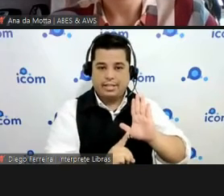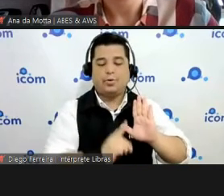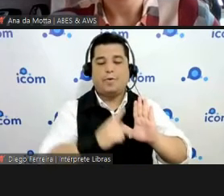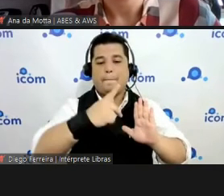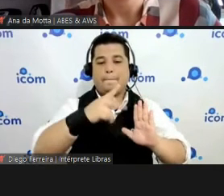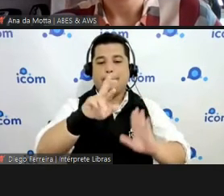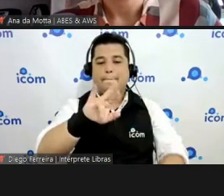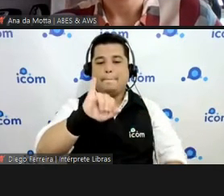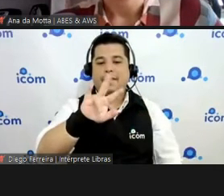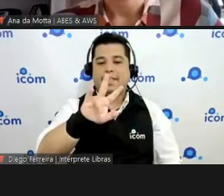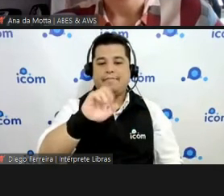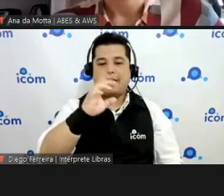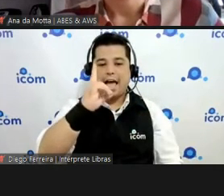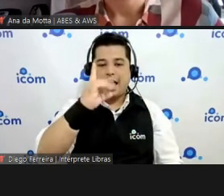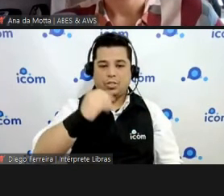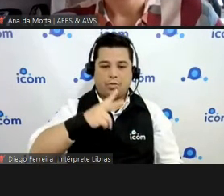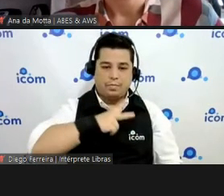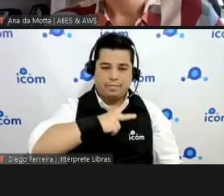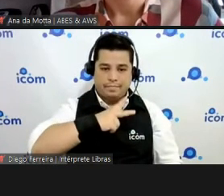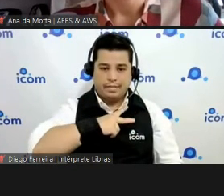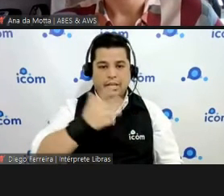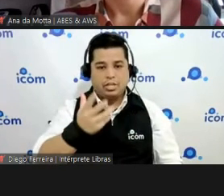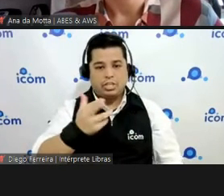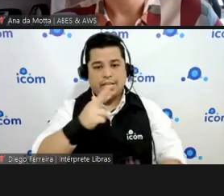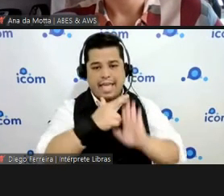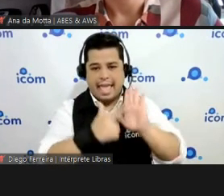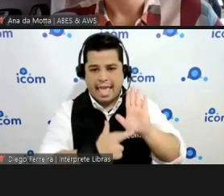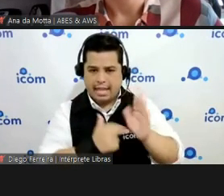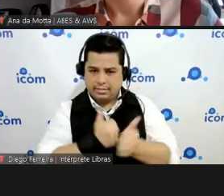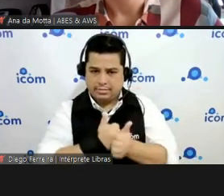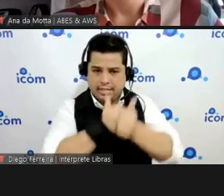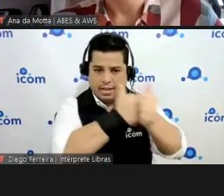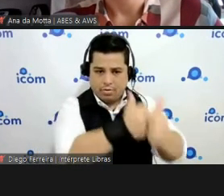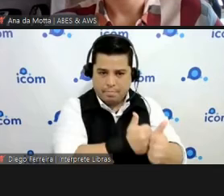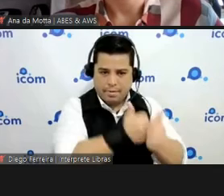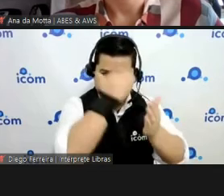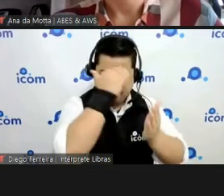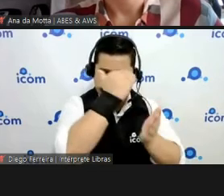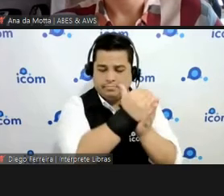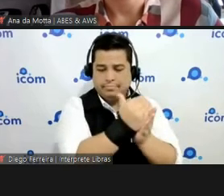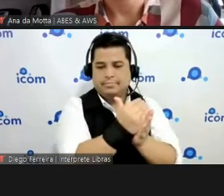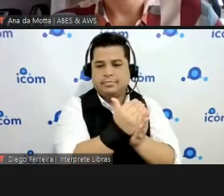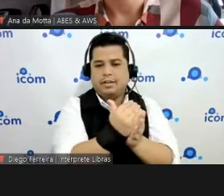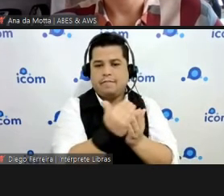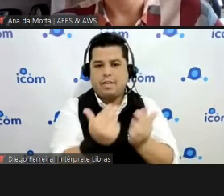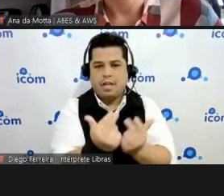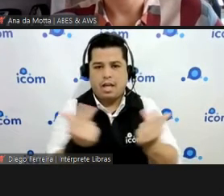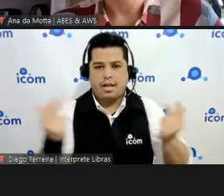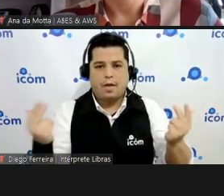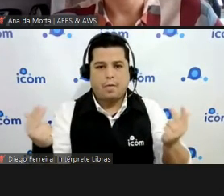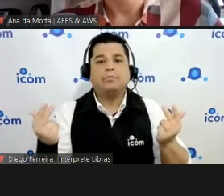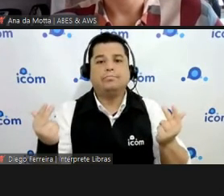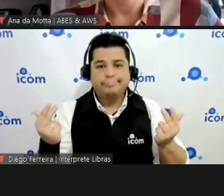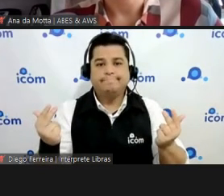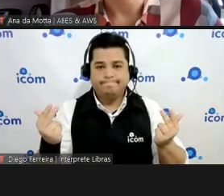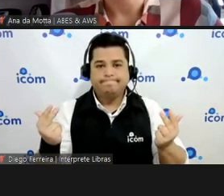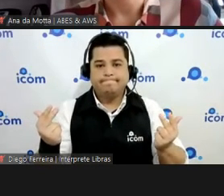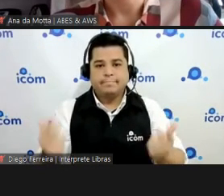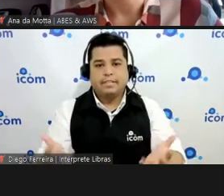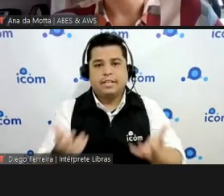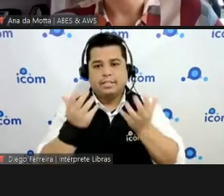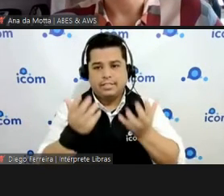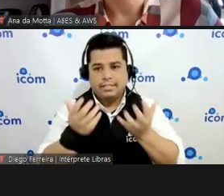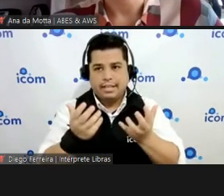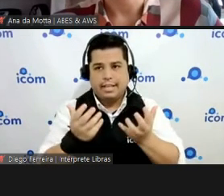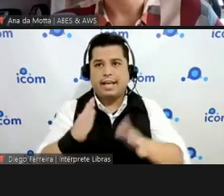você tem uma duplicata que é título de crédito você tem um você não vou nem falar de nota promissória mas você tem duplicata